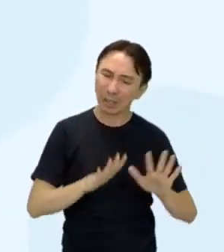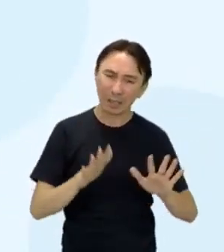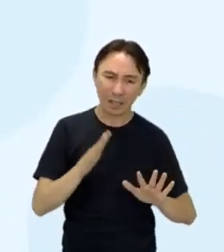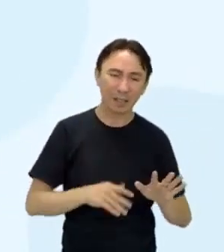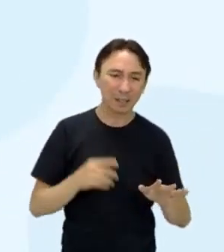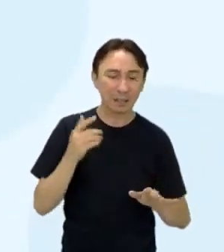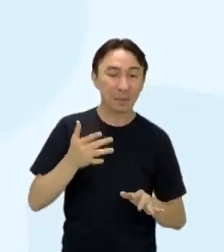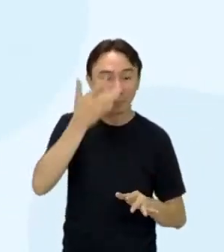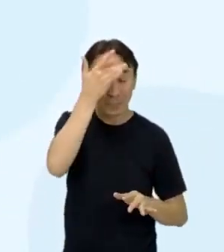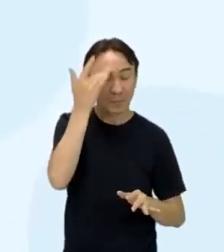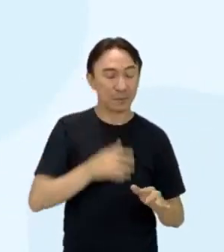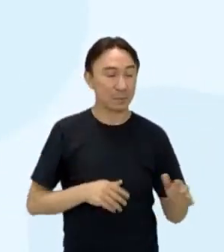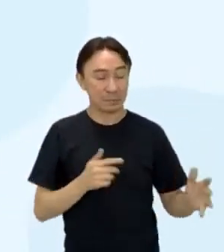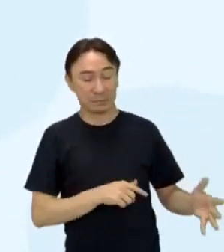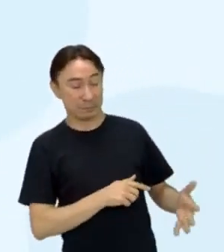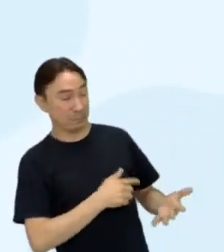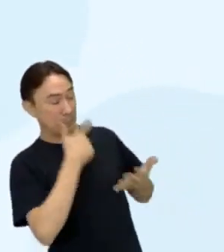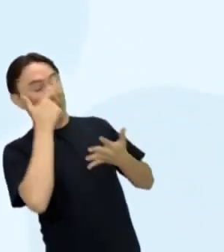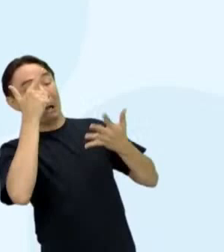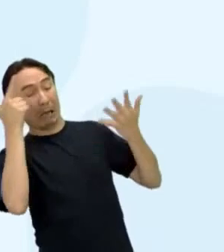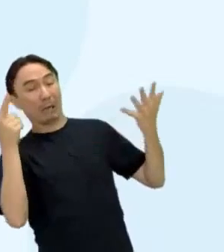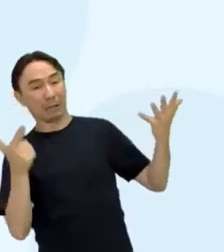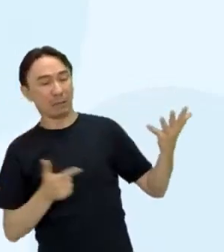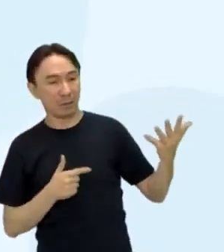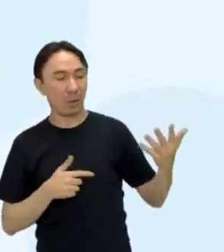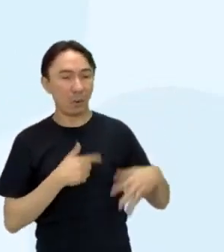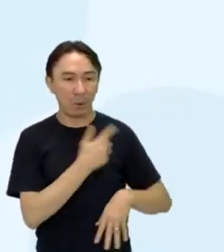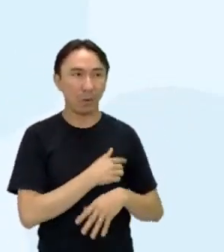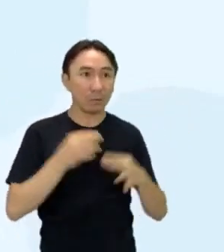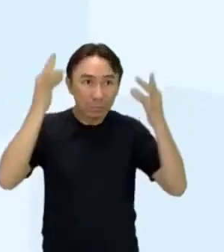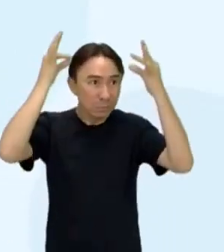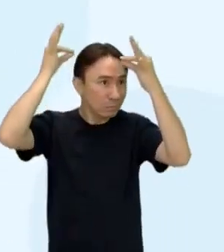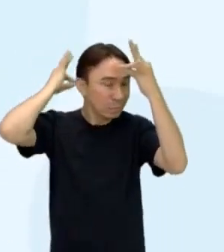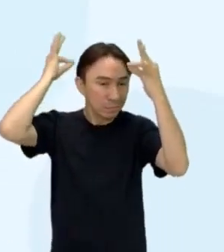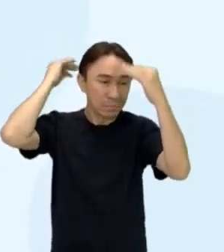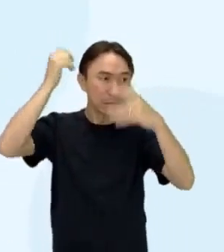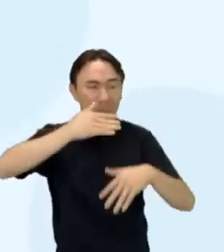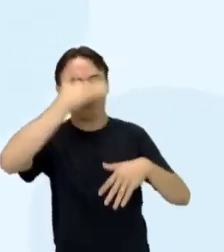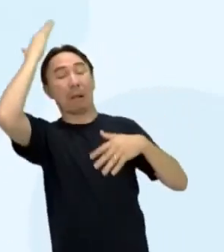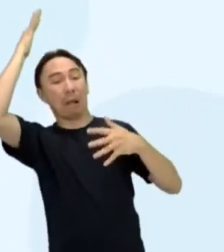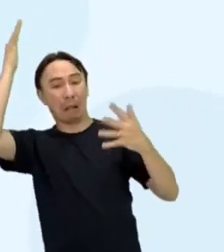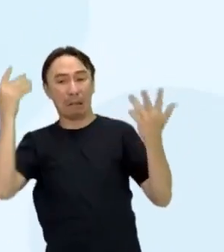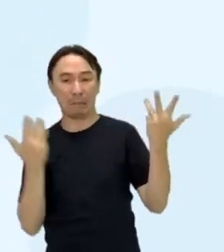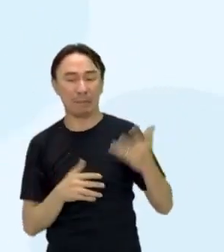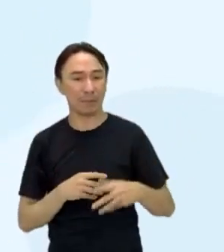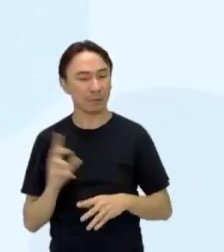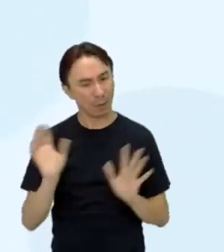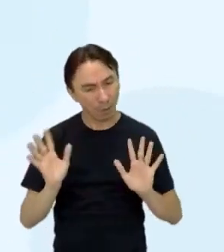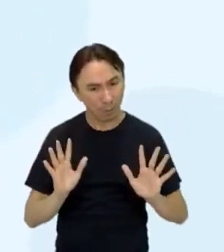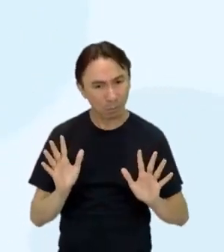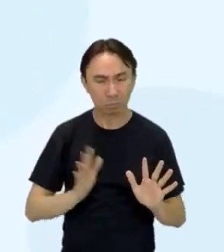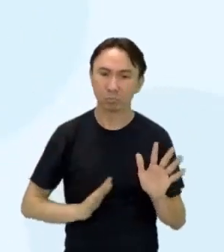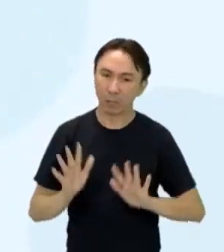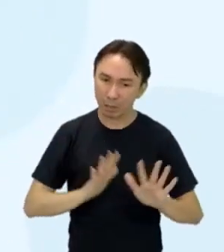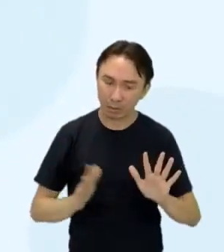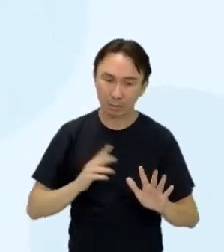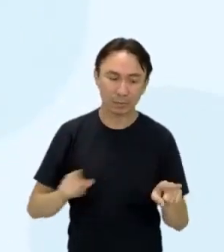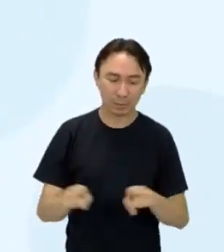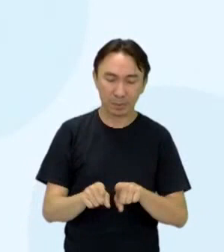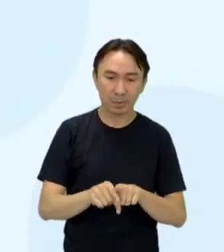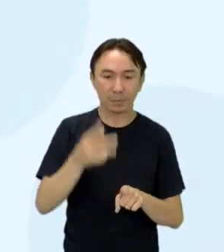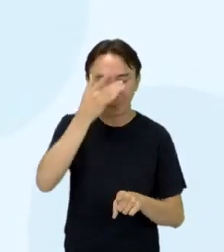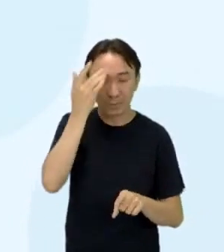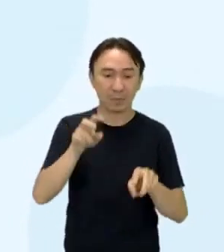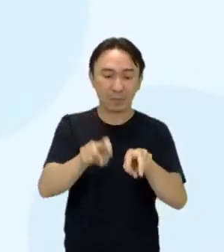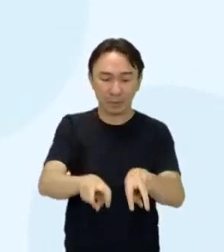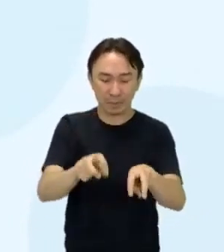dos vizinhos, nem levar-lhes os chapéus. Também não é bonito encostá-los nos passageiros da frente. Artigo 3. Agora,